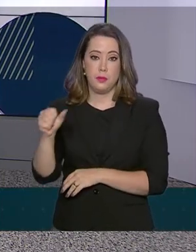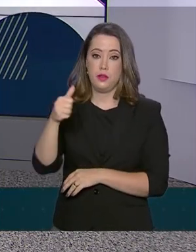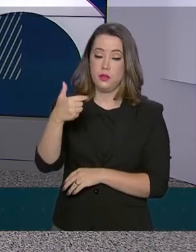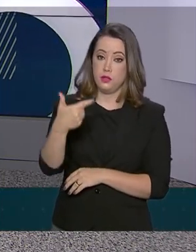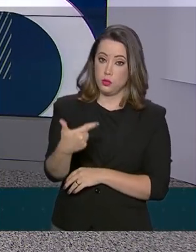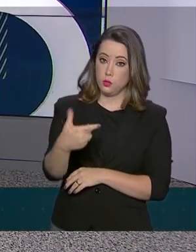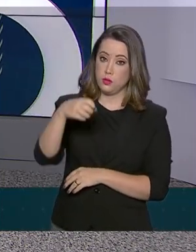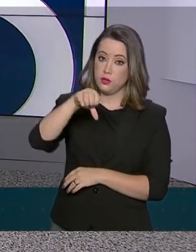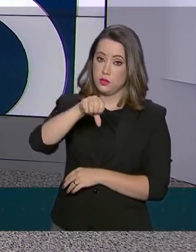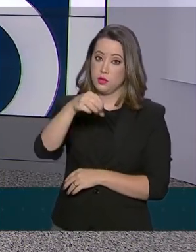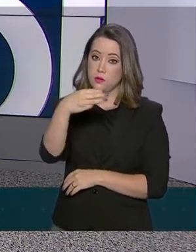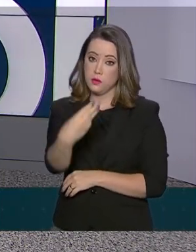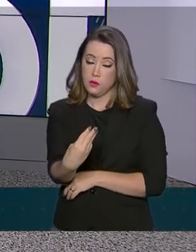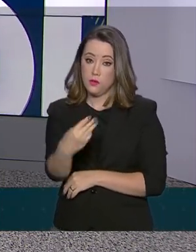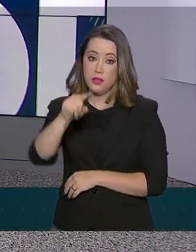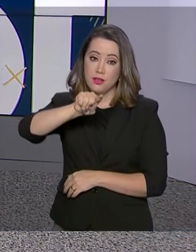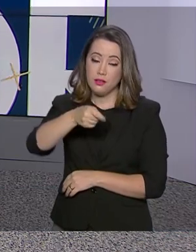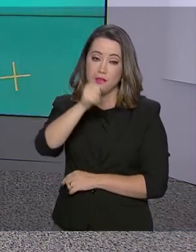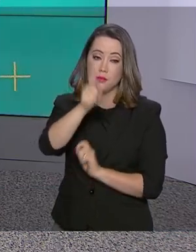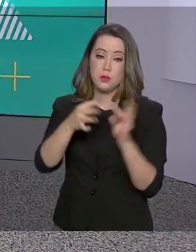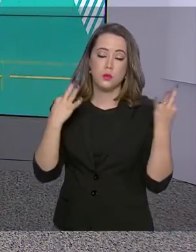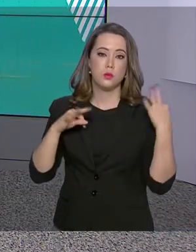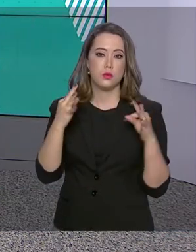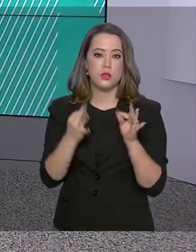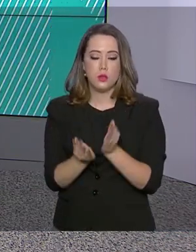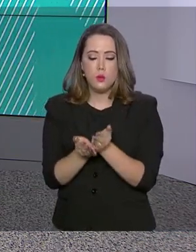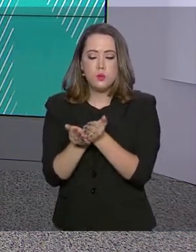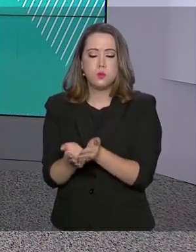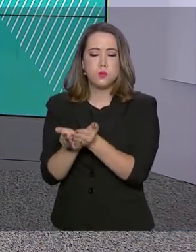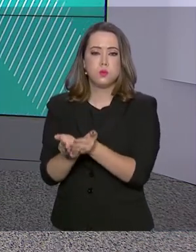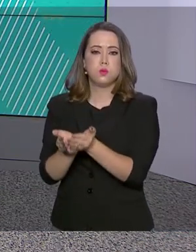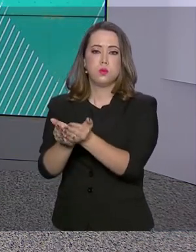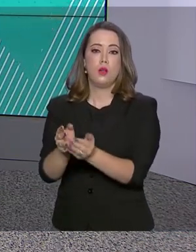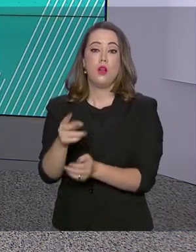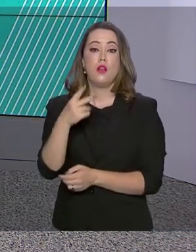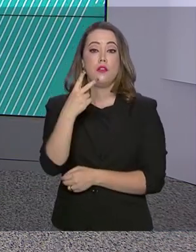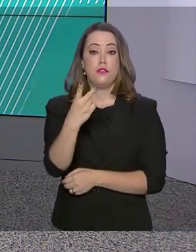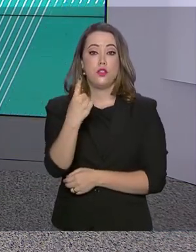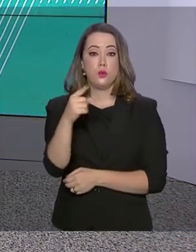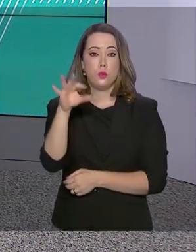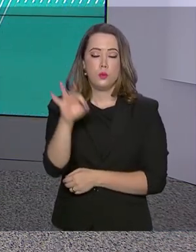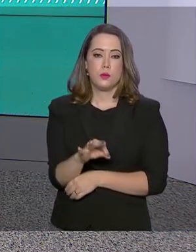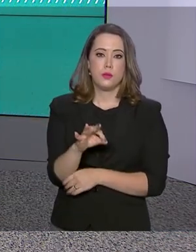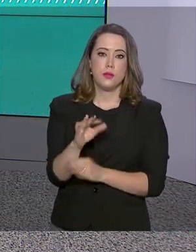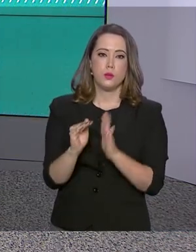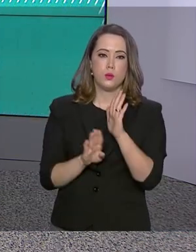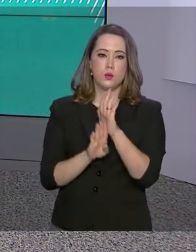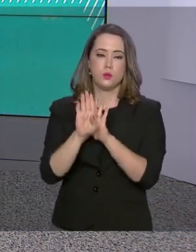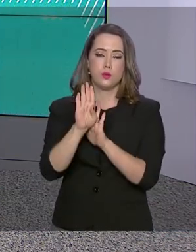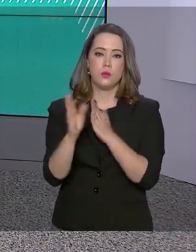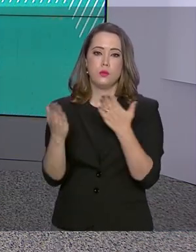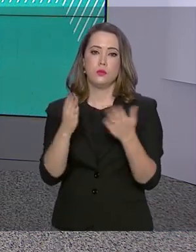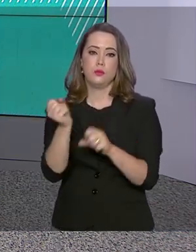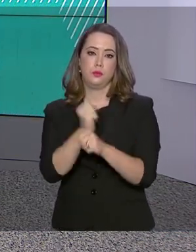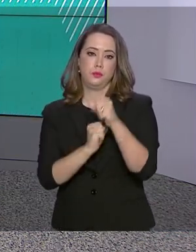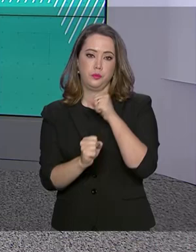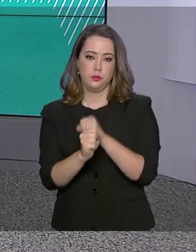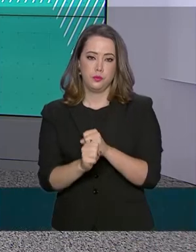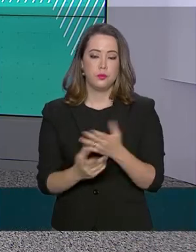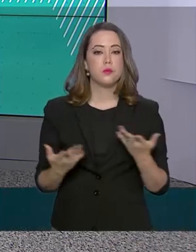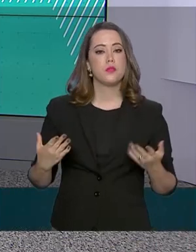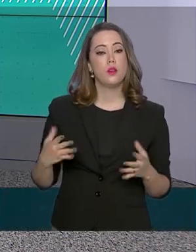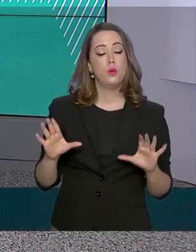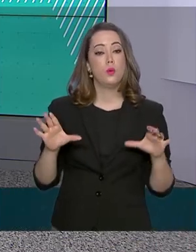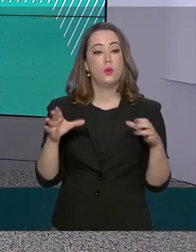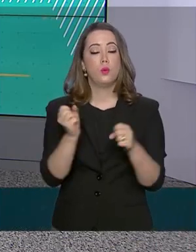embarcaram em navios na costa do Brasil, número 21% maior que o registrado no mesmo período do ano passado. A temporada